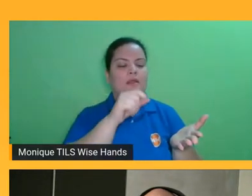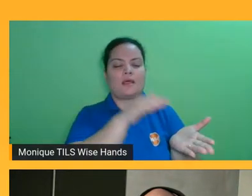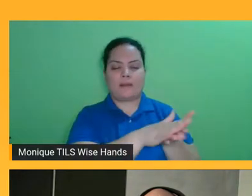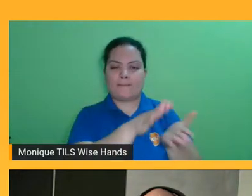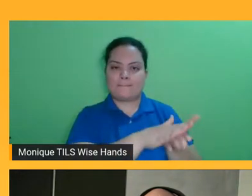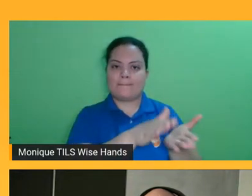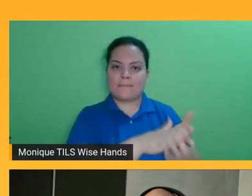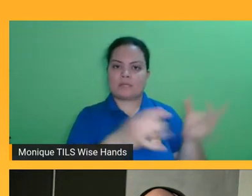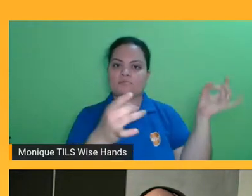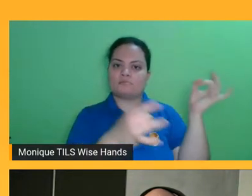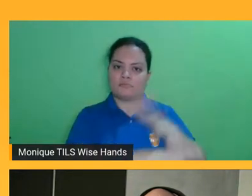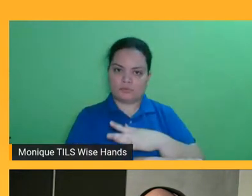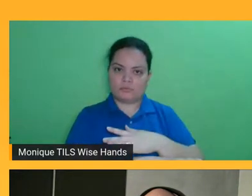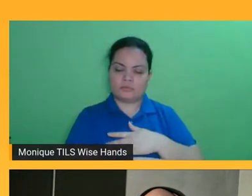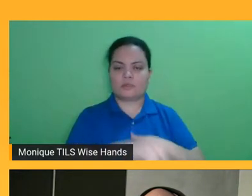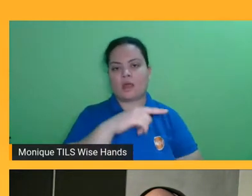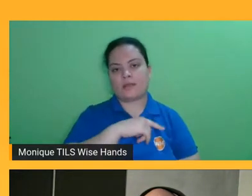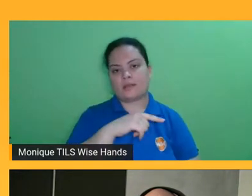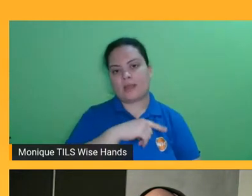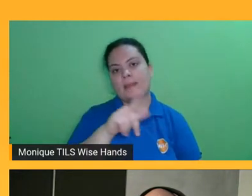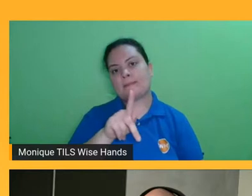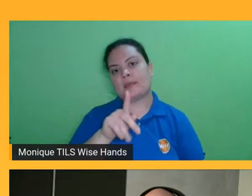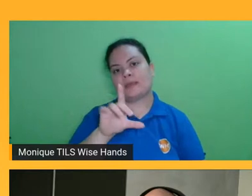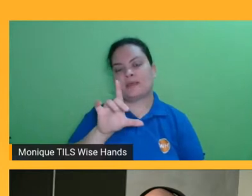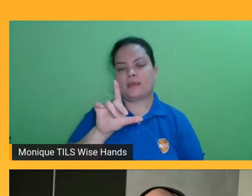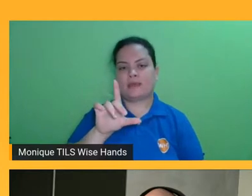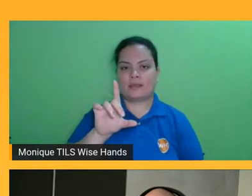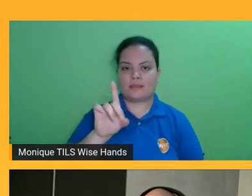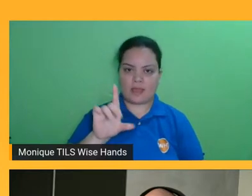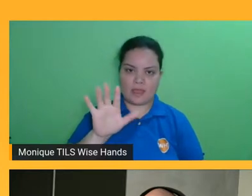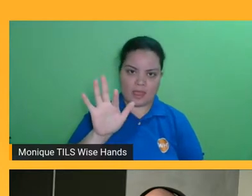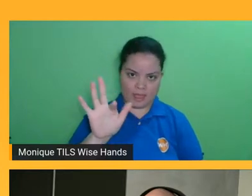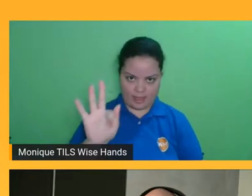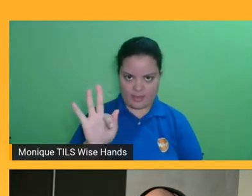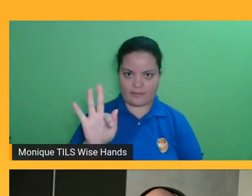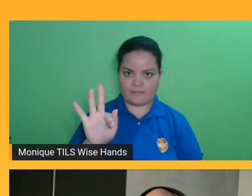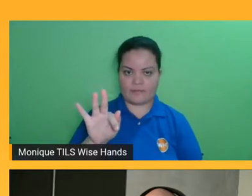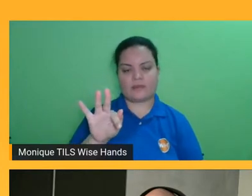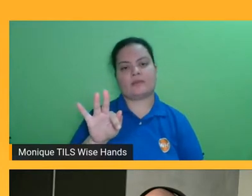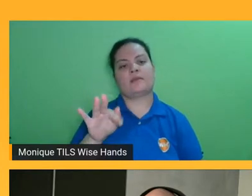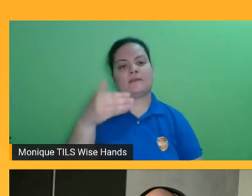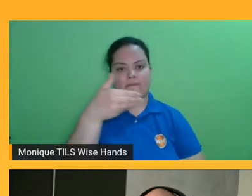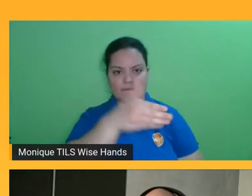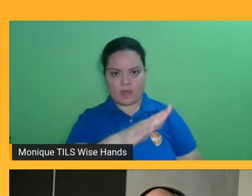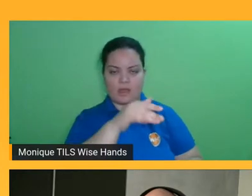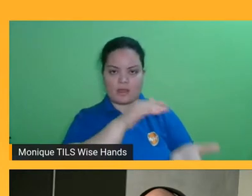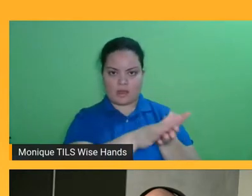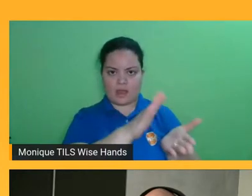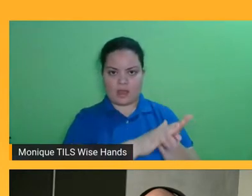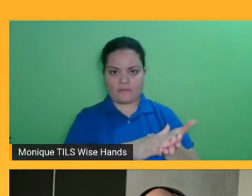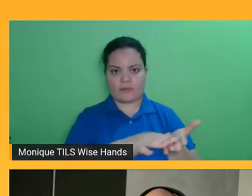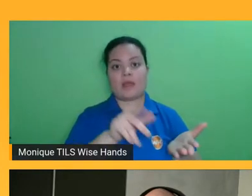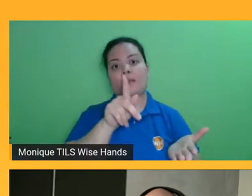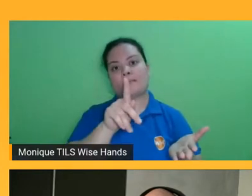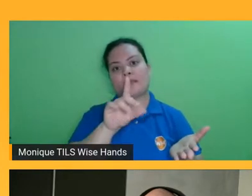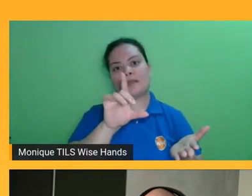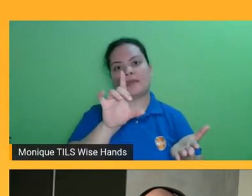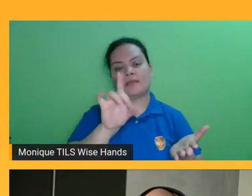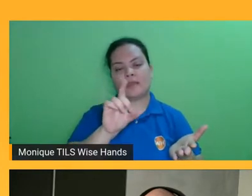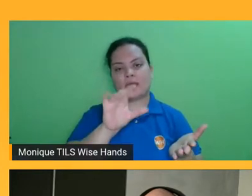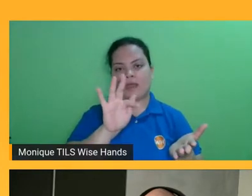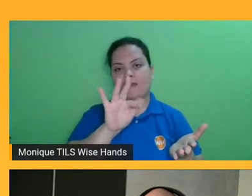exportado para a gráfica para fazer a impressão do livro, e tem o arquivo de design que vai para a produção do ebook, então esses processos